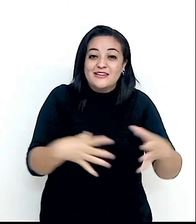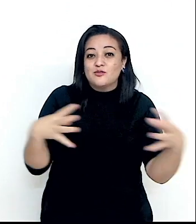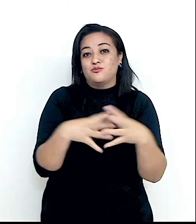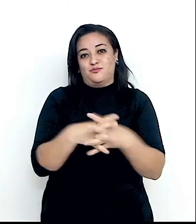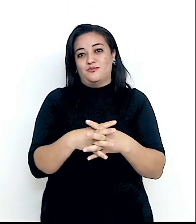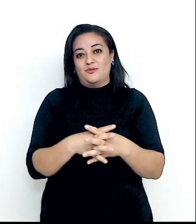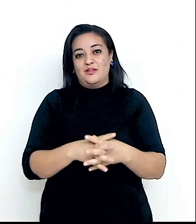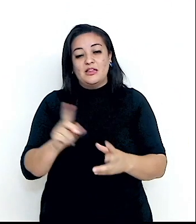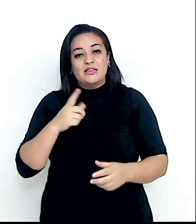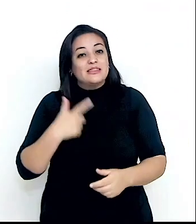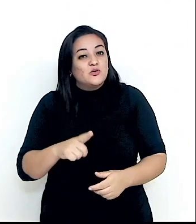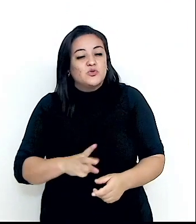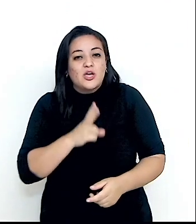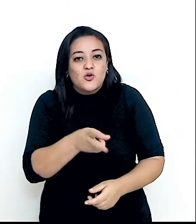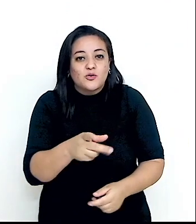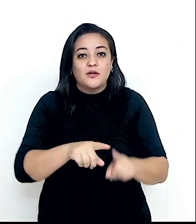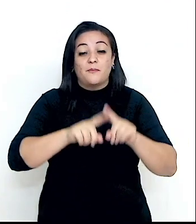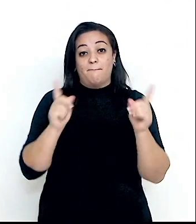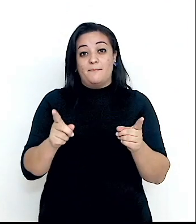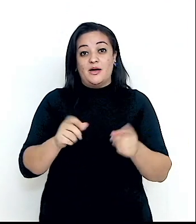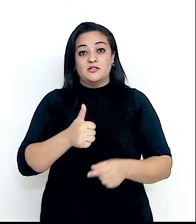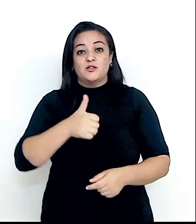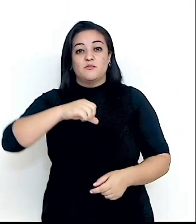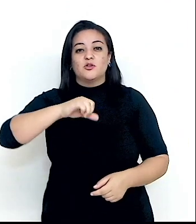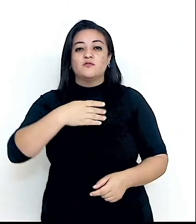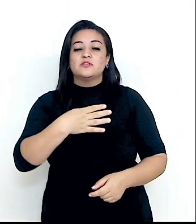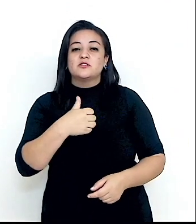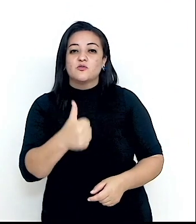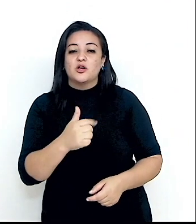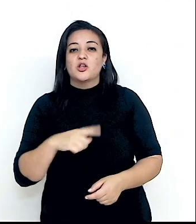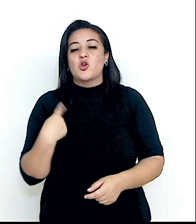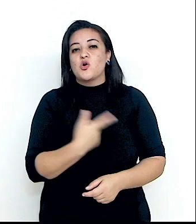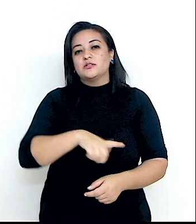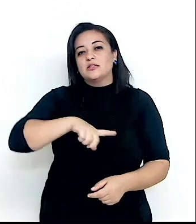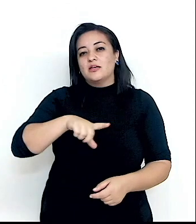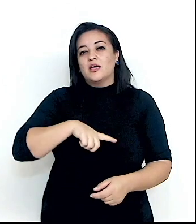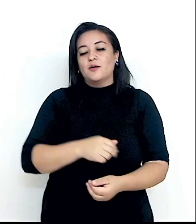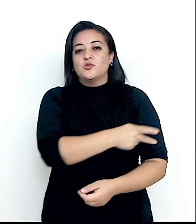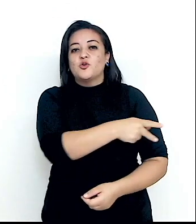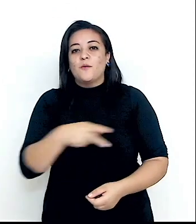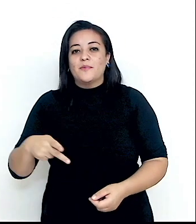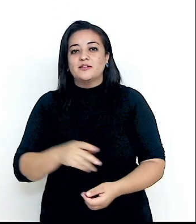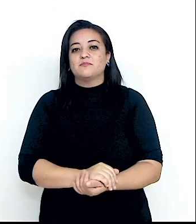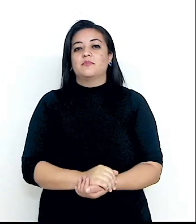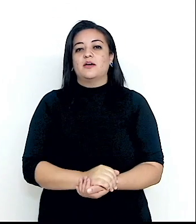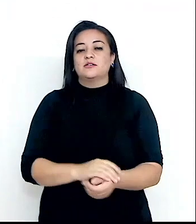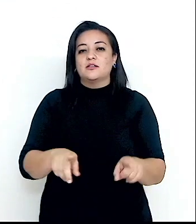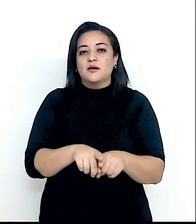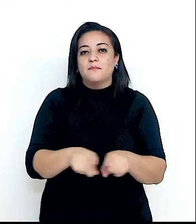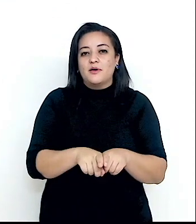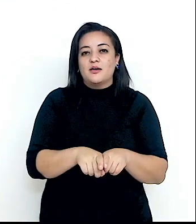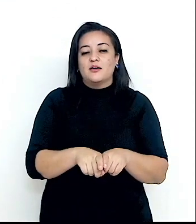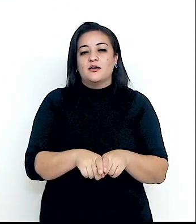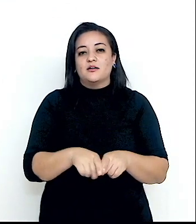sequenciadas. Já em 1941, nós vemos aí o presidente Roosevelt e o Winston